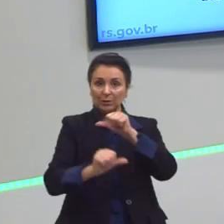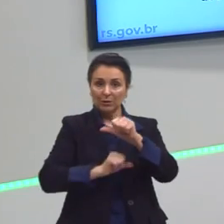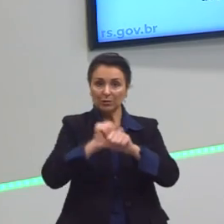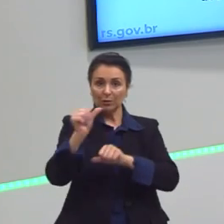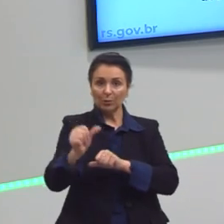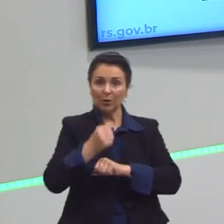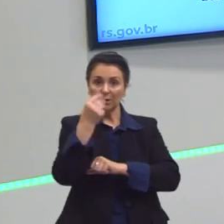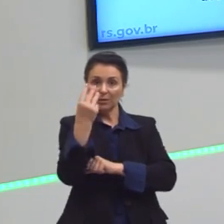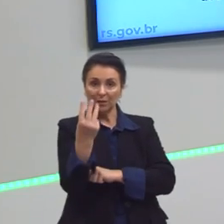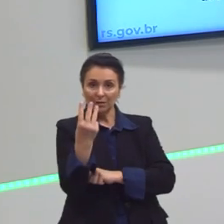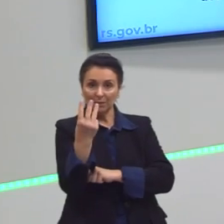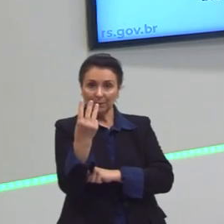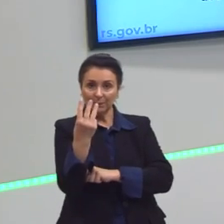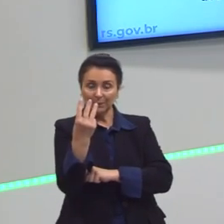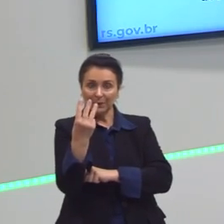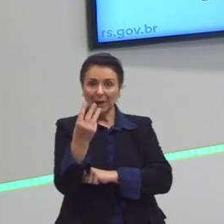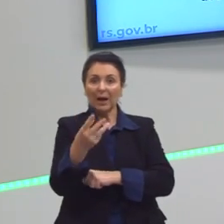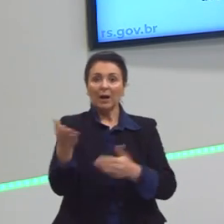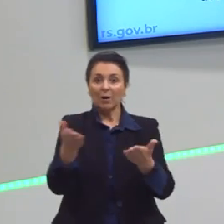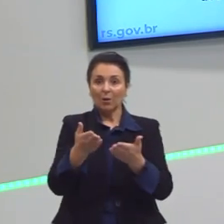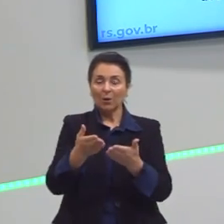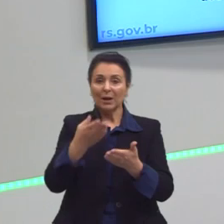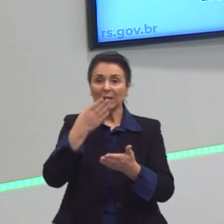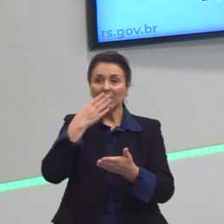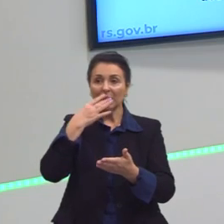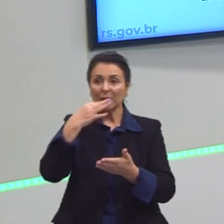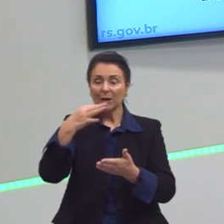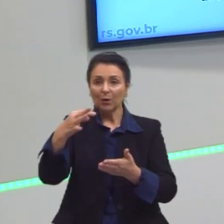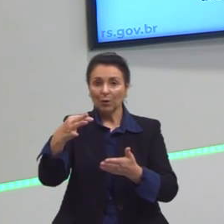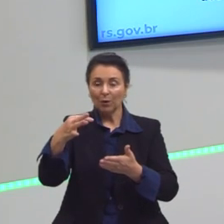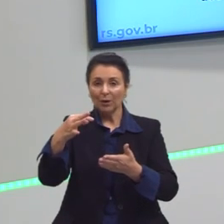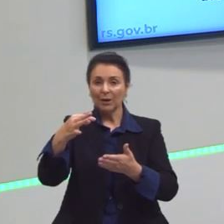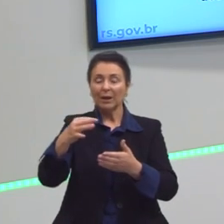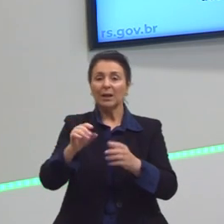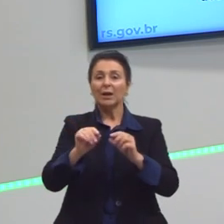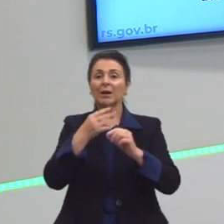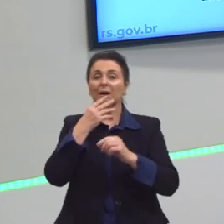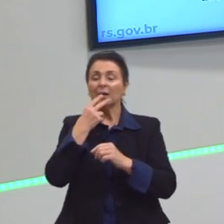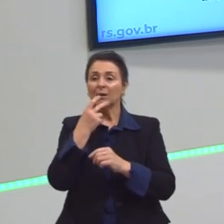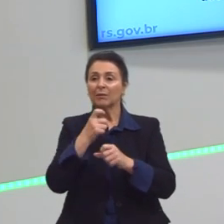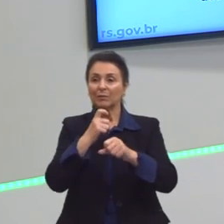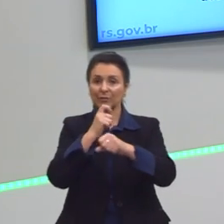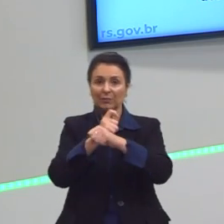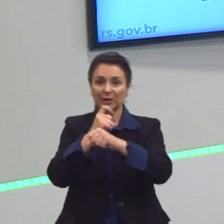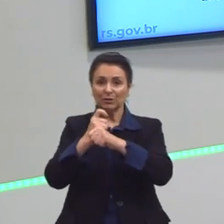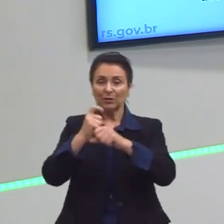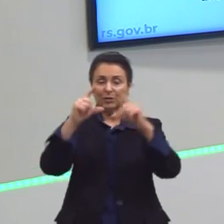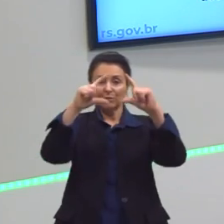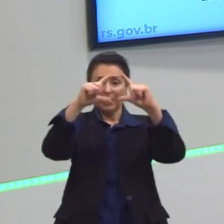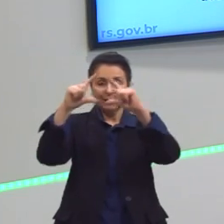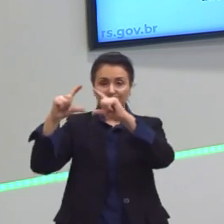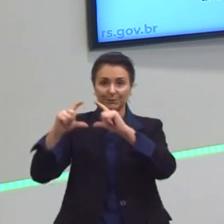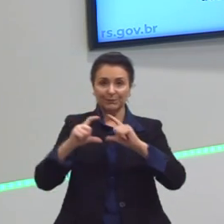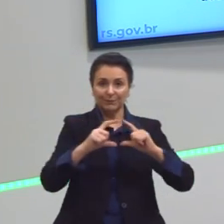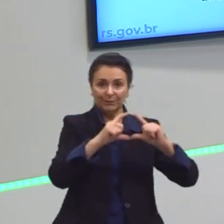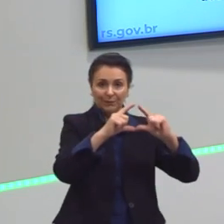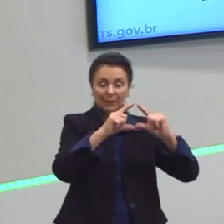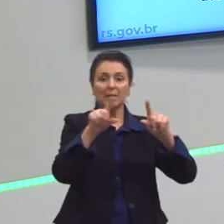Esses três triângulos em verde, eles seguem o padrão da primeira figura. Esses três, eles também são triângulos